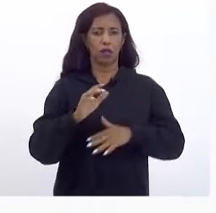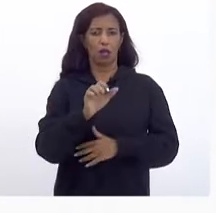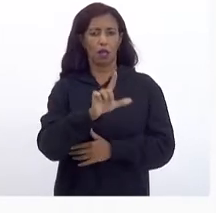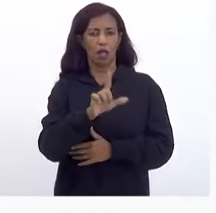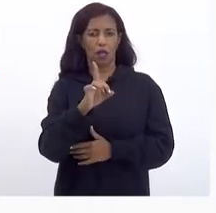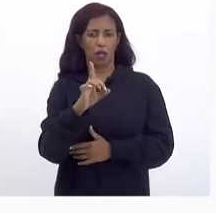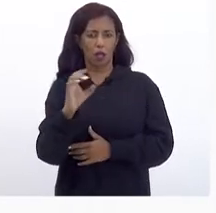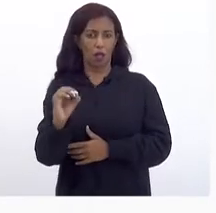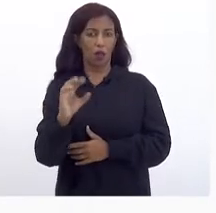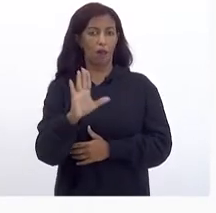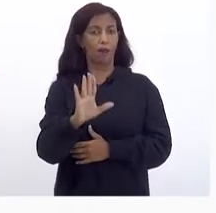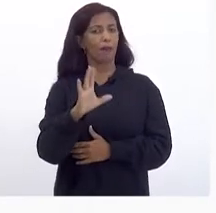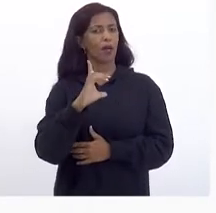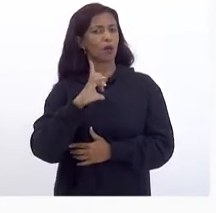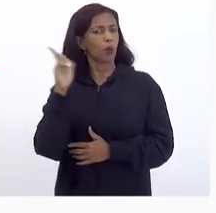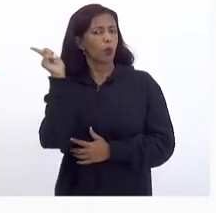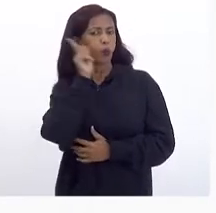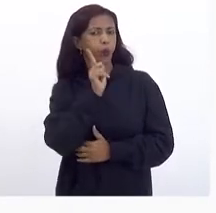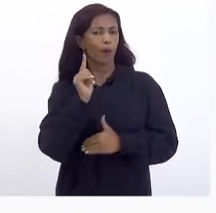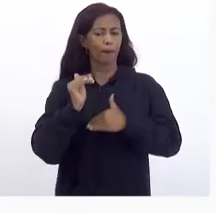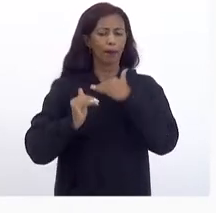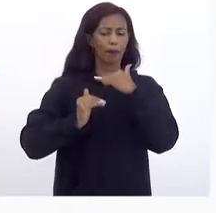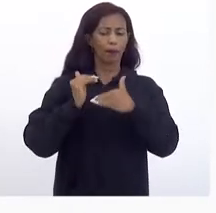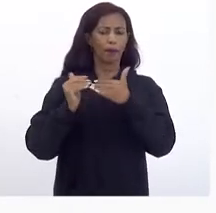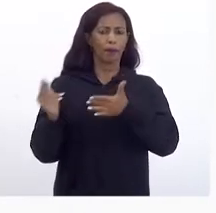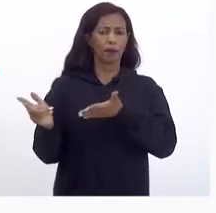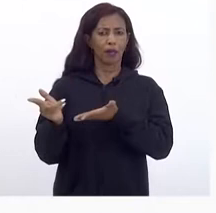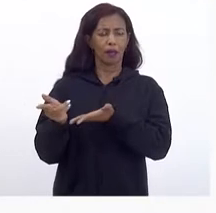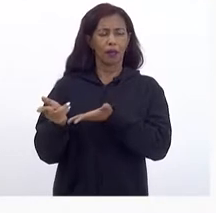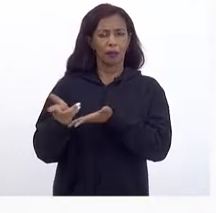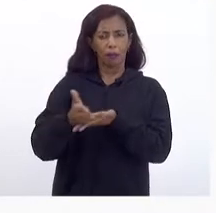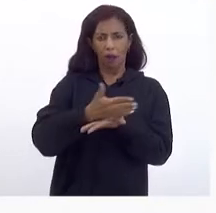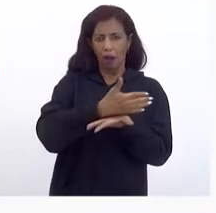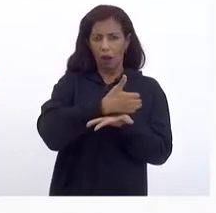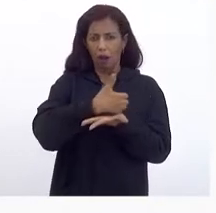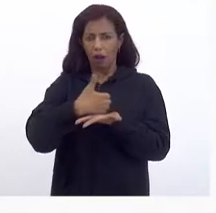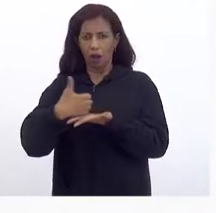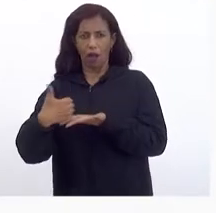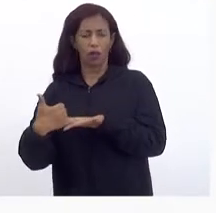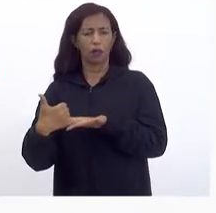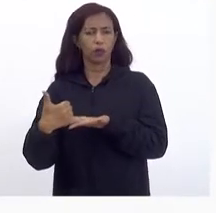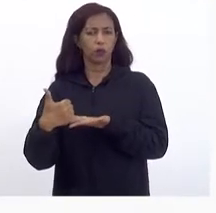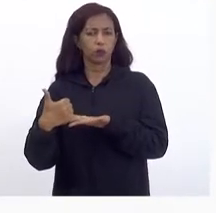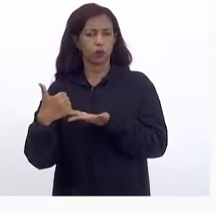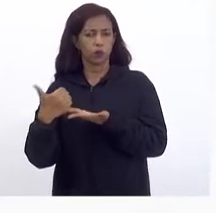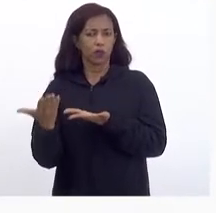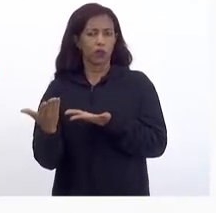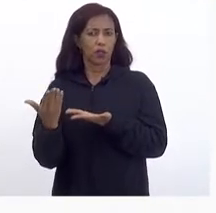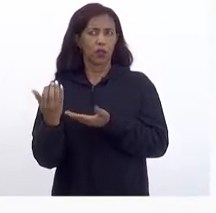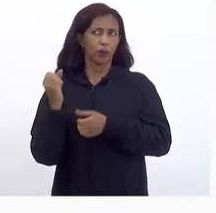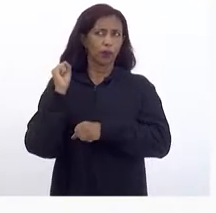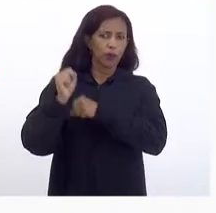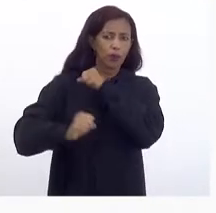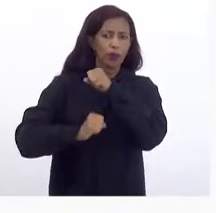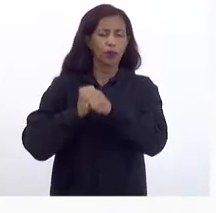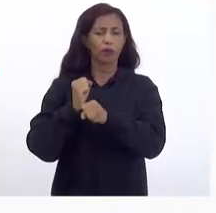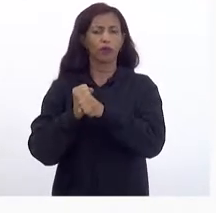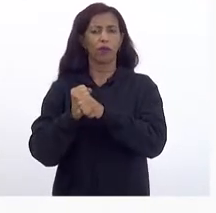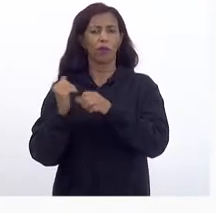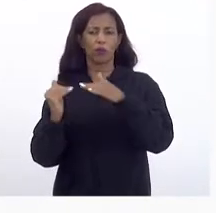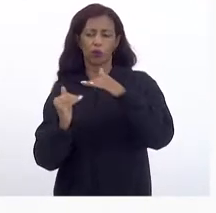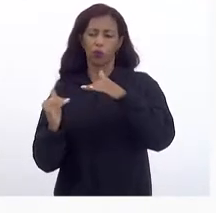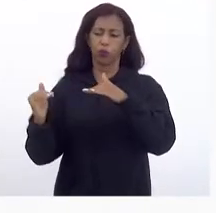Mas estamos Conseguindo Crescer A arrecadação E a projeção Para o ano Que vem É um